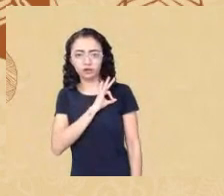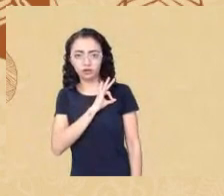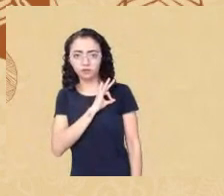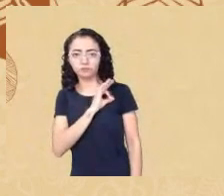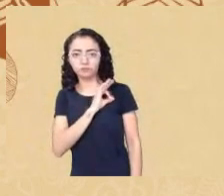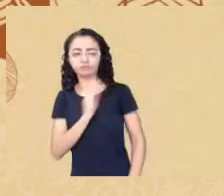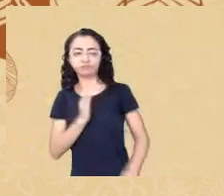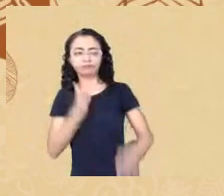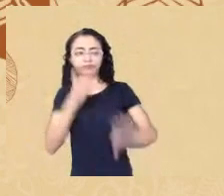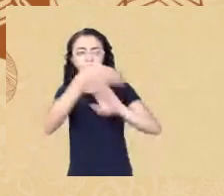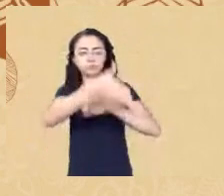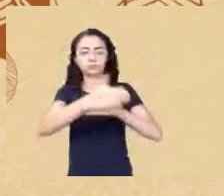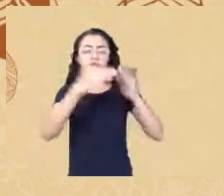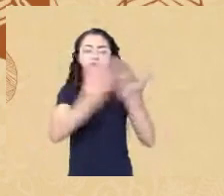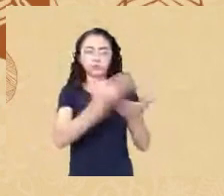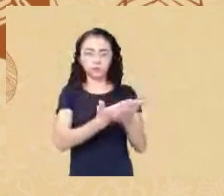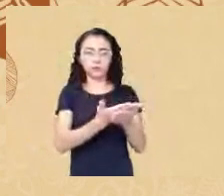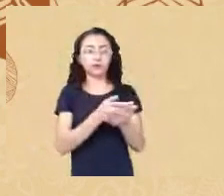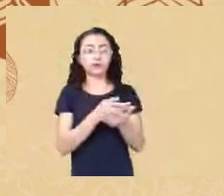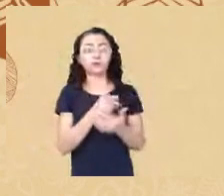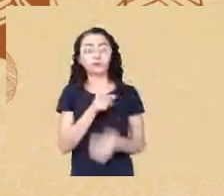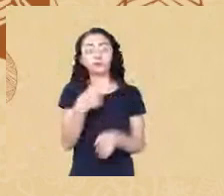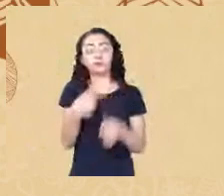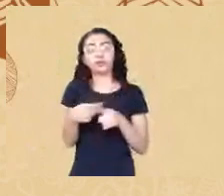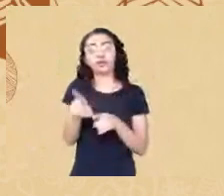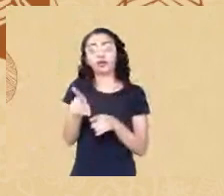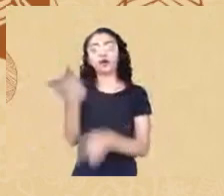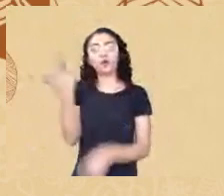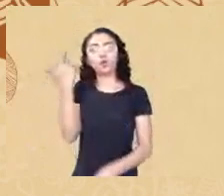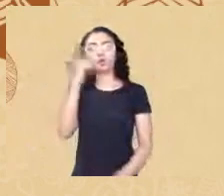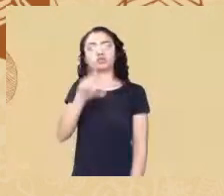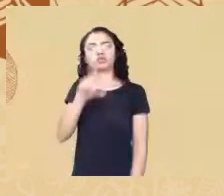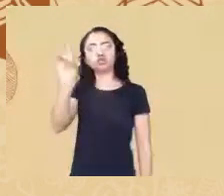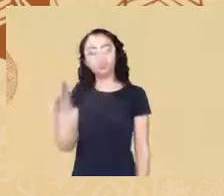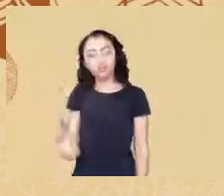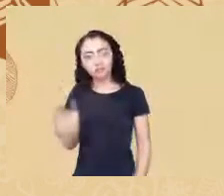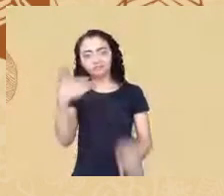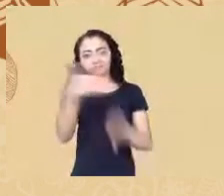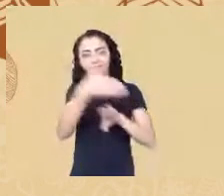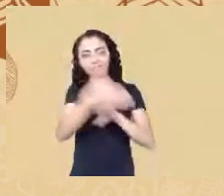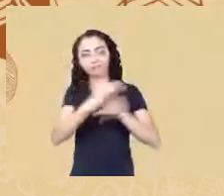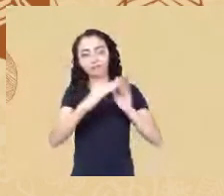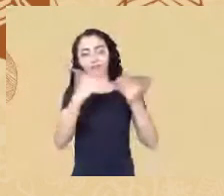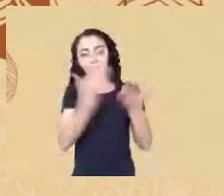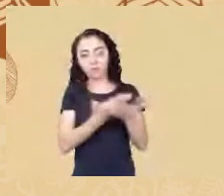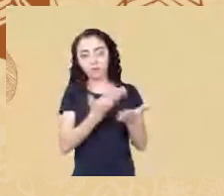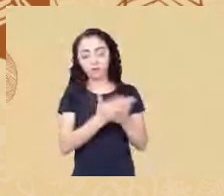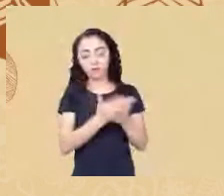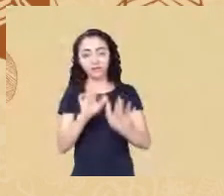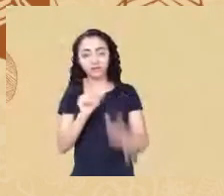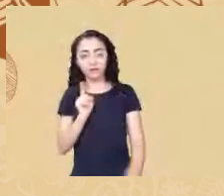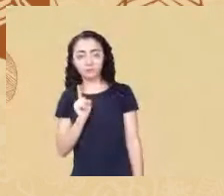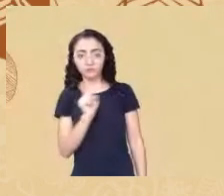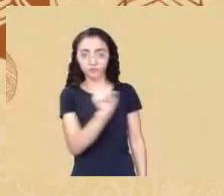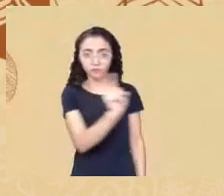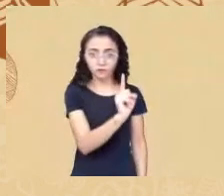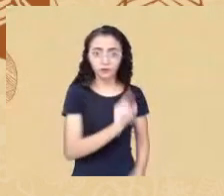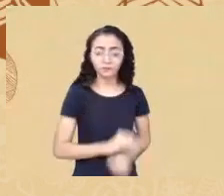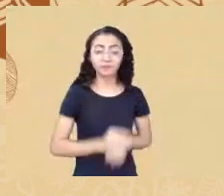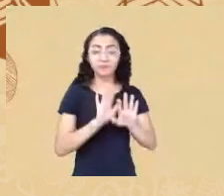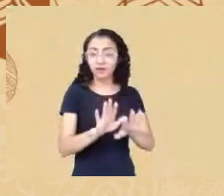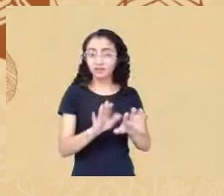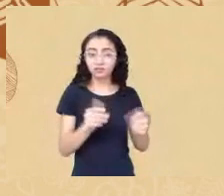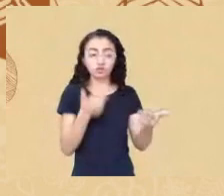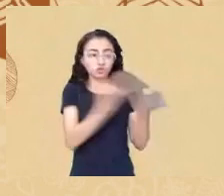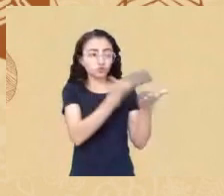frequentar a escola mas ainda assim ela foi para a escola e não necessariamente estudou com os demais alunos ela só conseguiu entrar no edifício tá